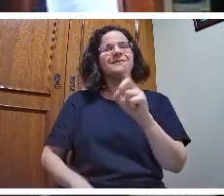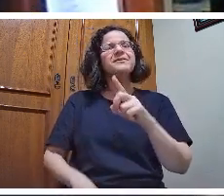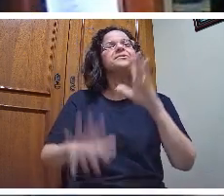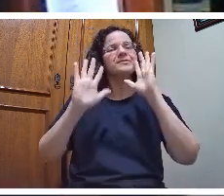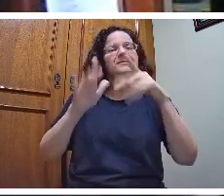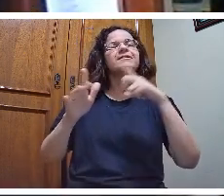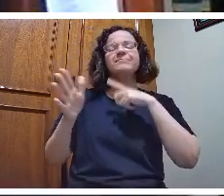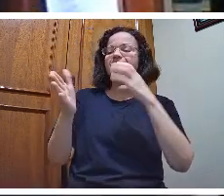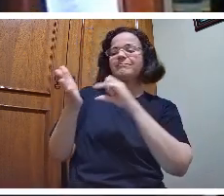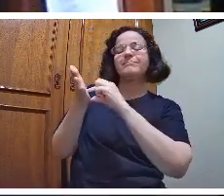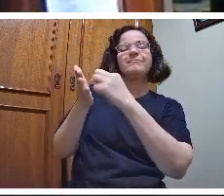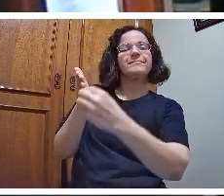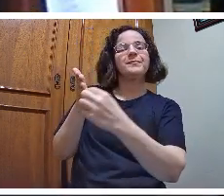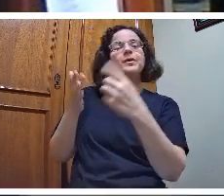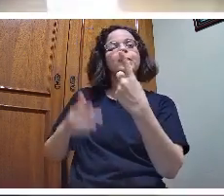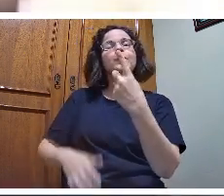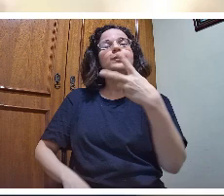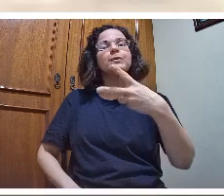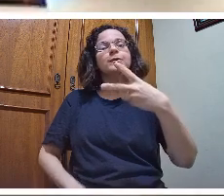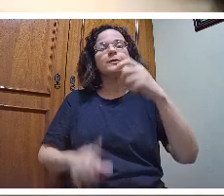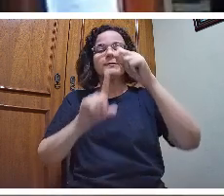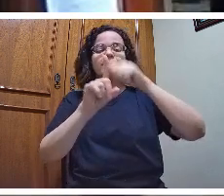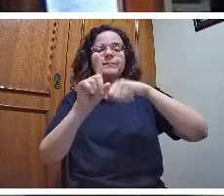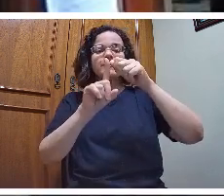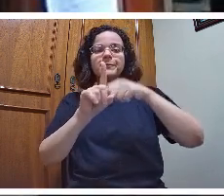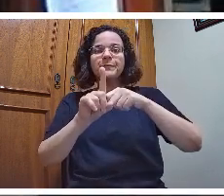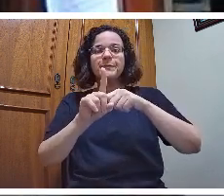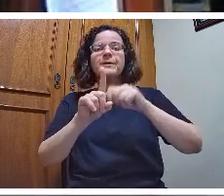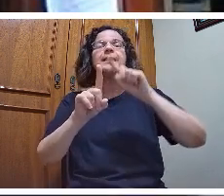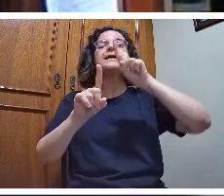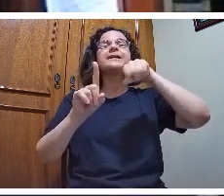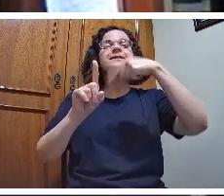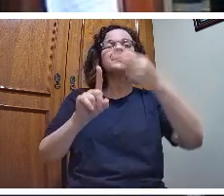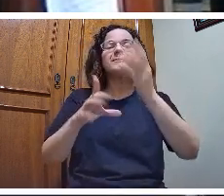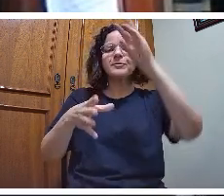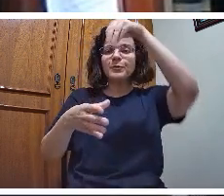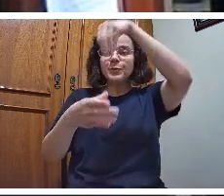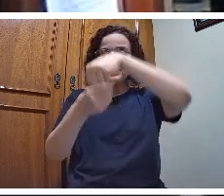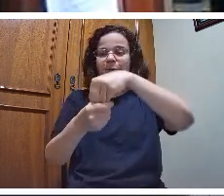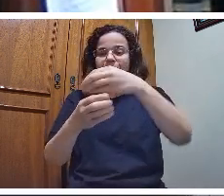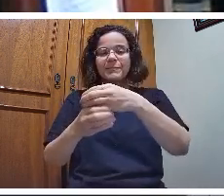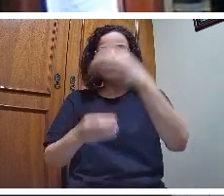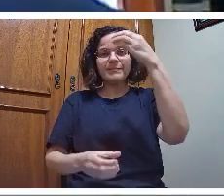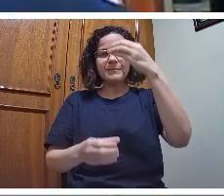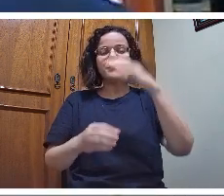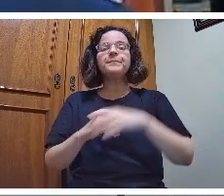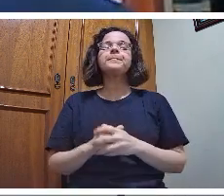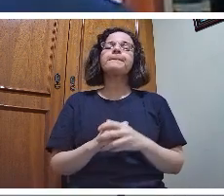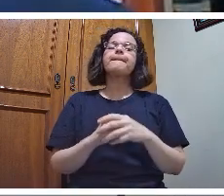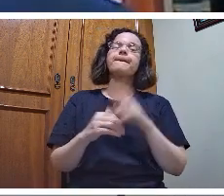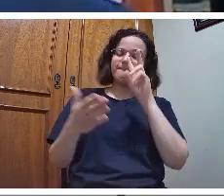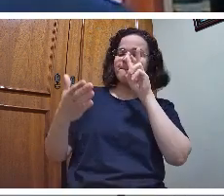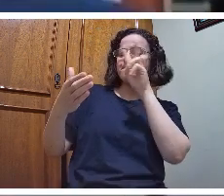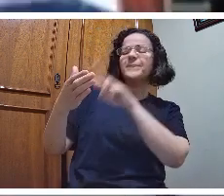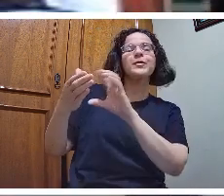a partir da data de envase. Encontrei um rótulo muito mais curioso.